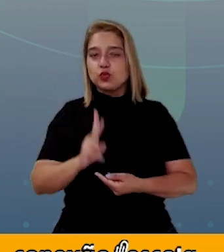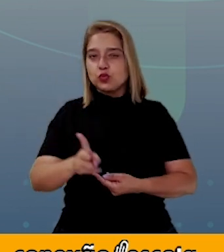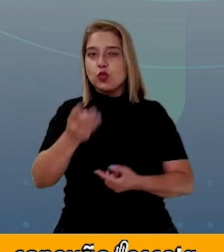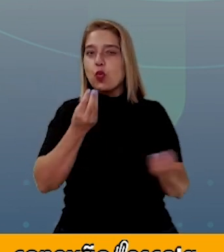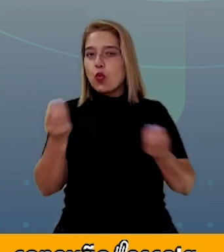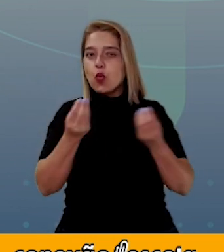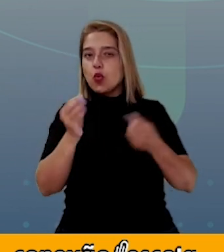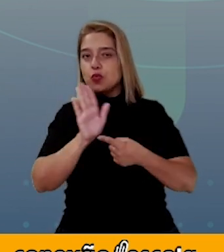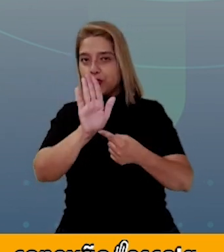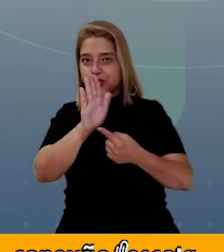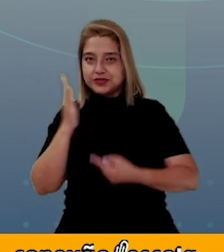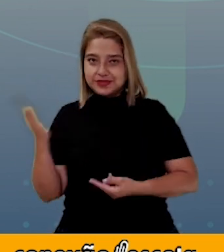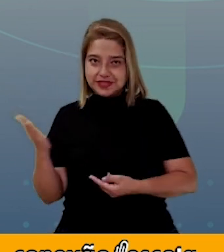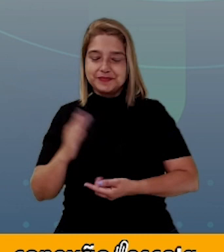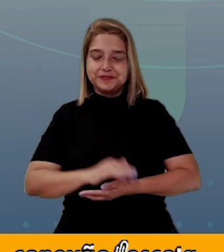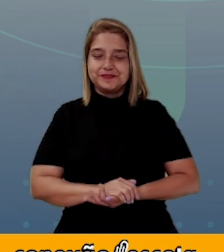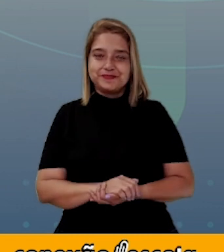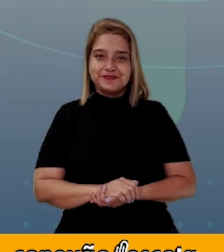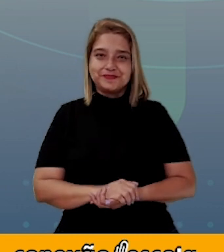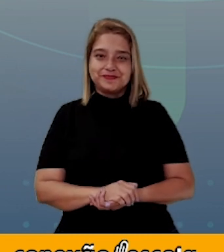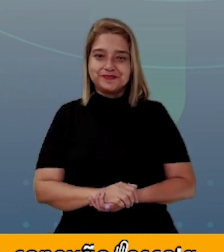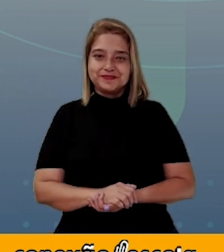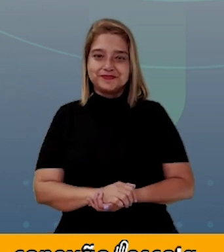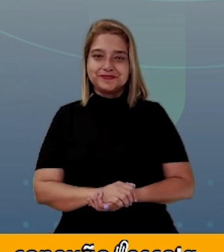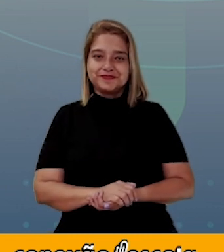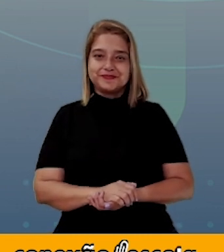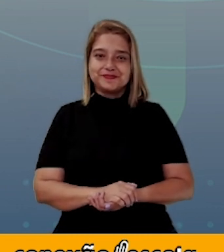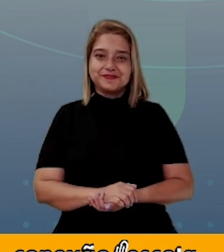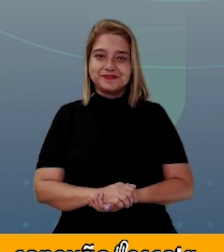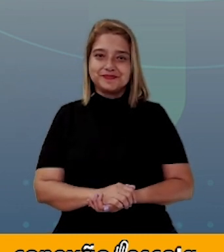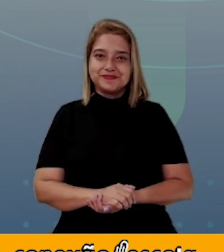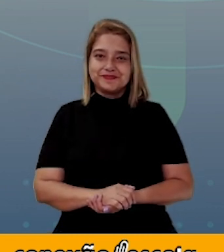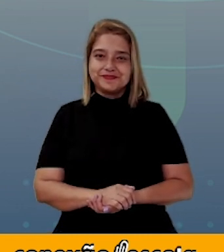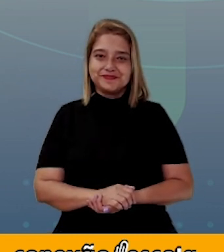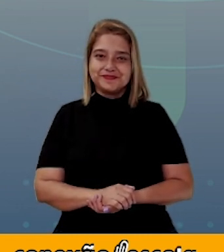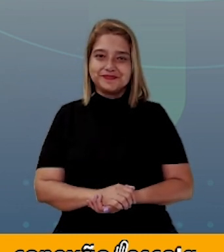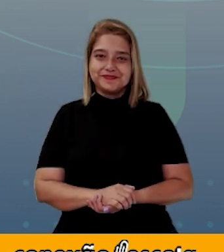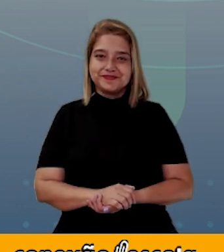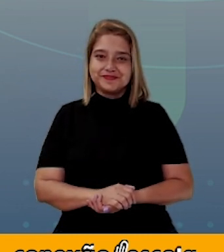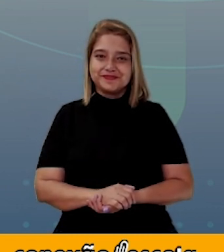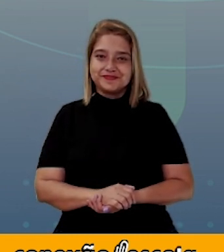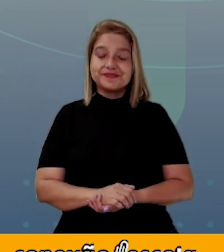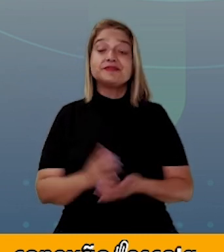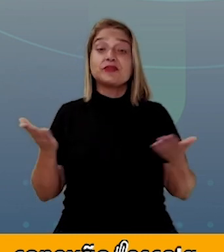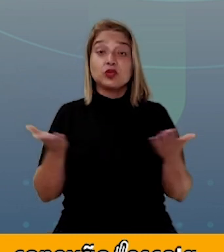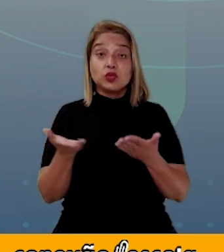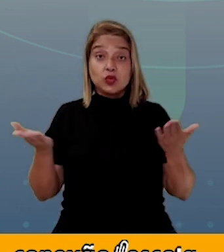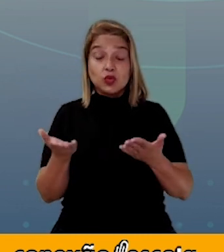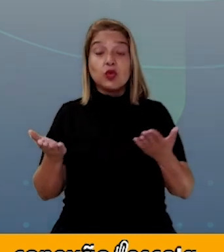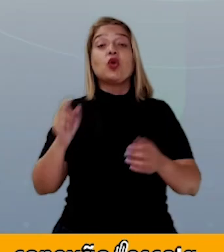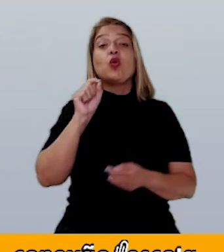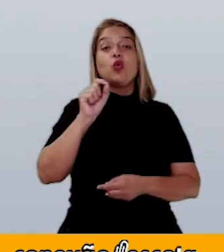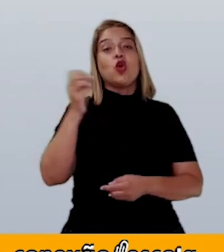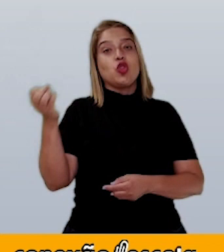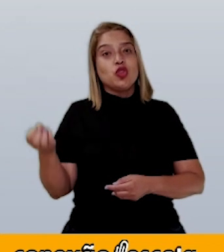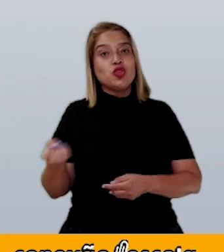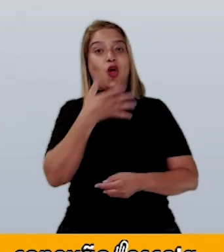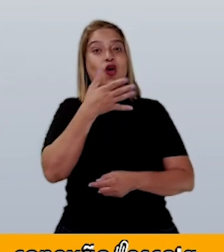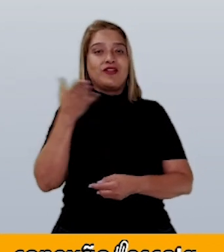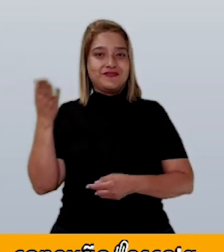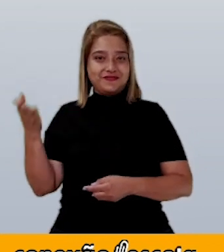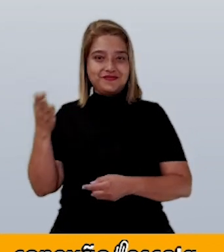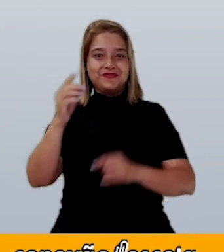com a ampliação do cupcake. Veja só. Agora, nós temos uma nova